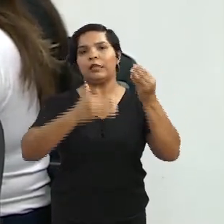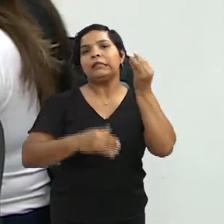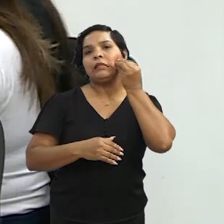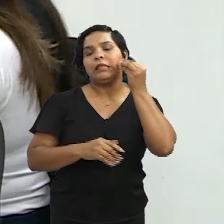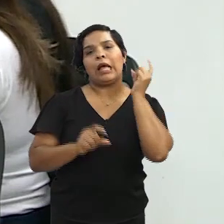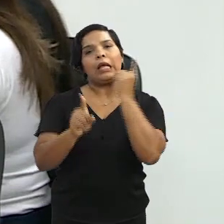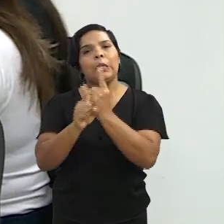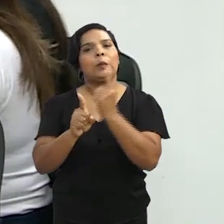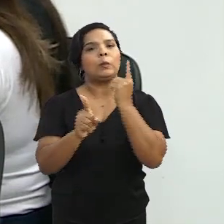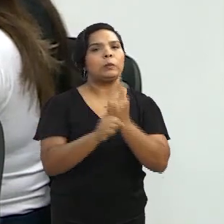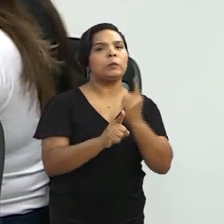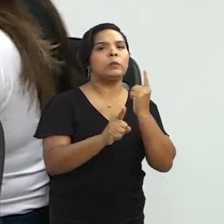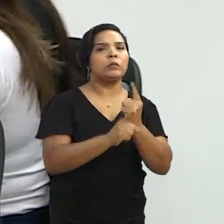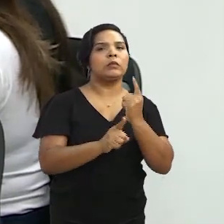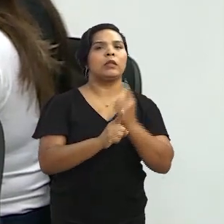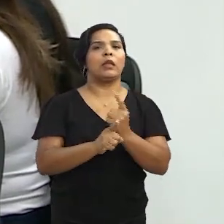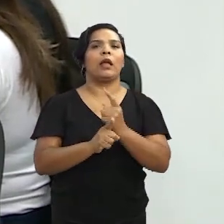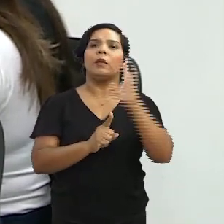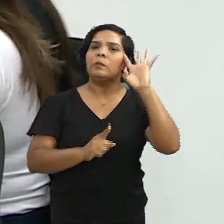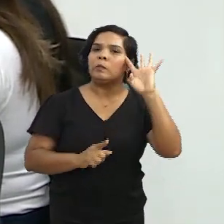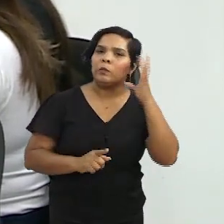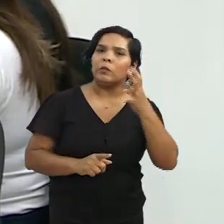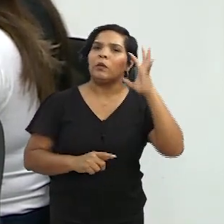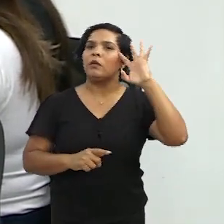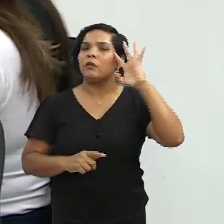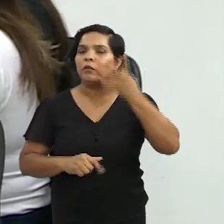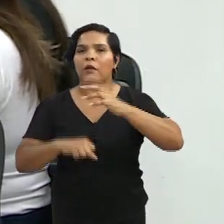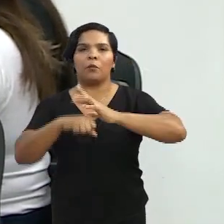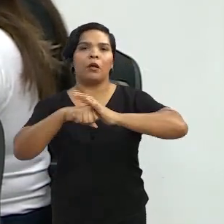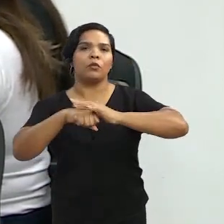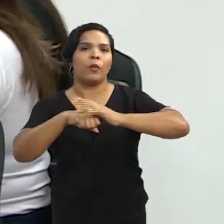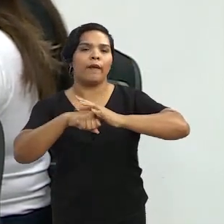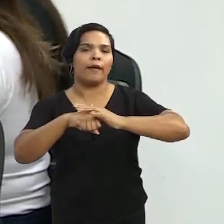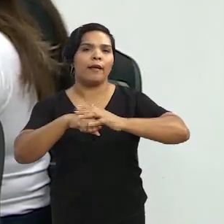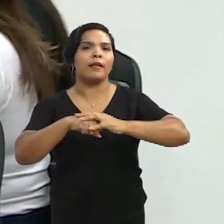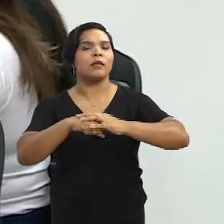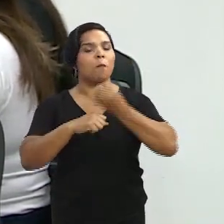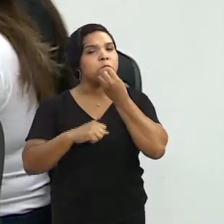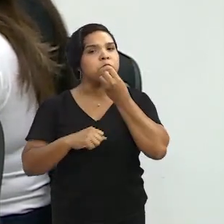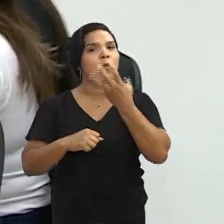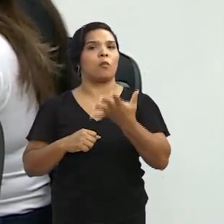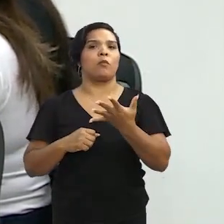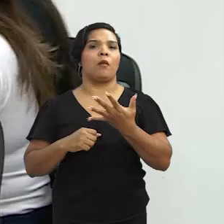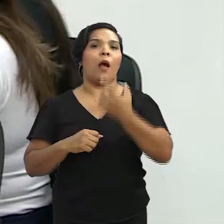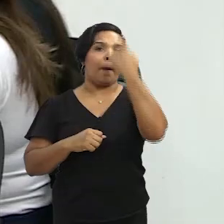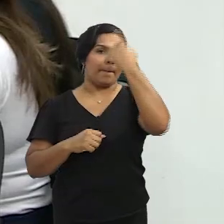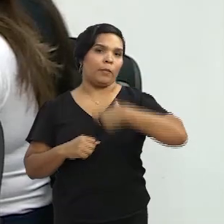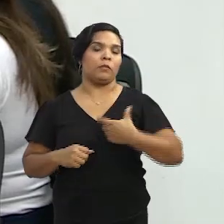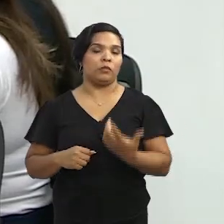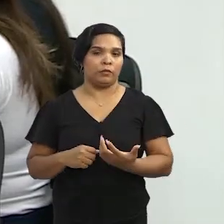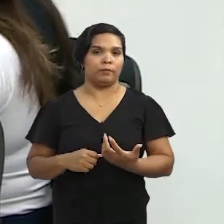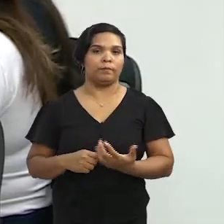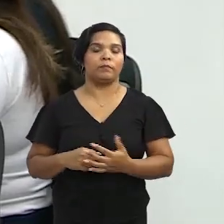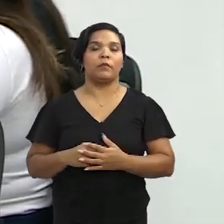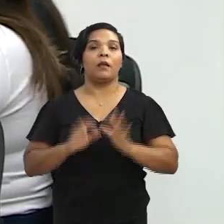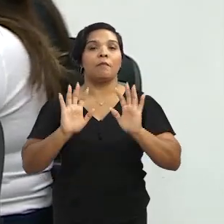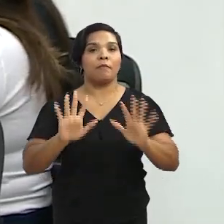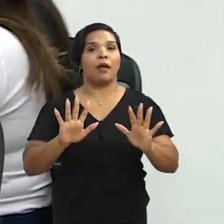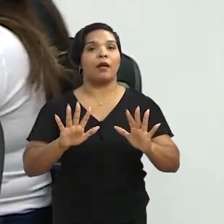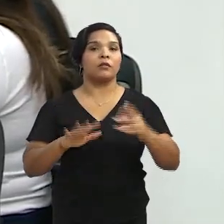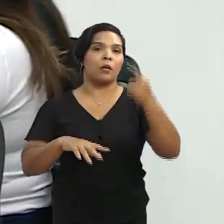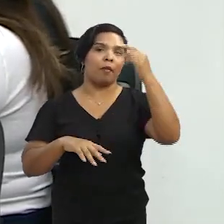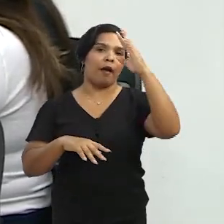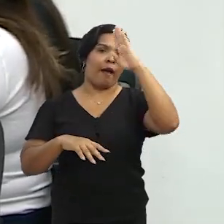em tentar encontrar soluções para uma doença dessa é algo gratificante pessoalmente. Mas